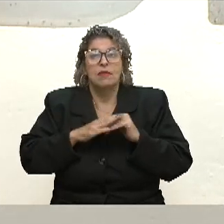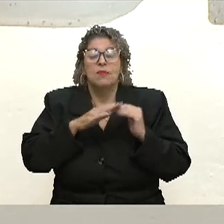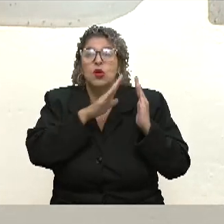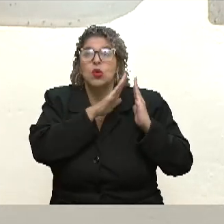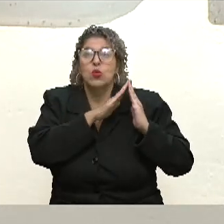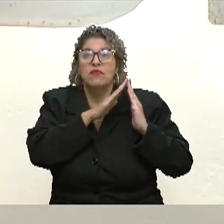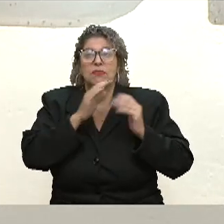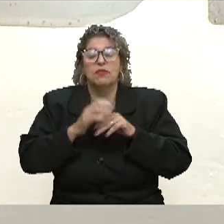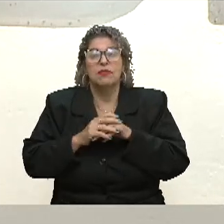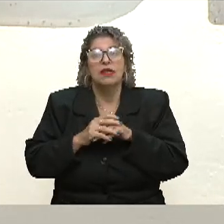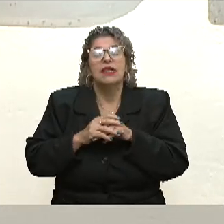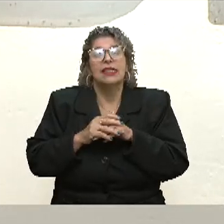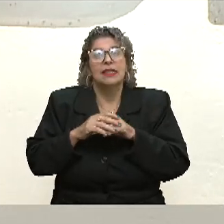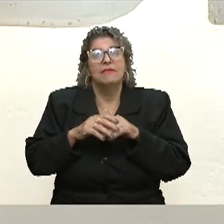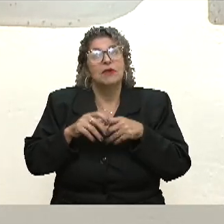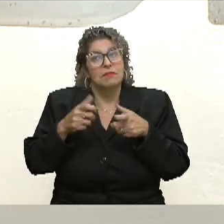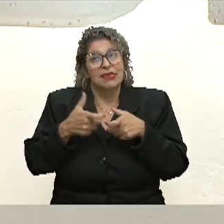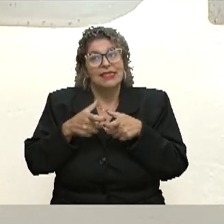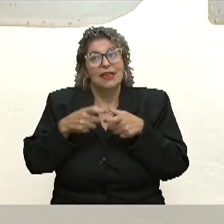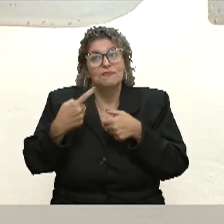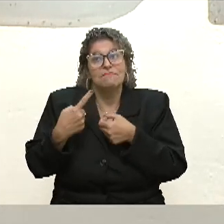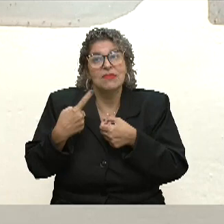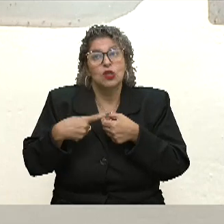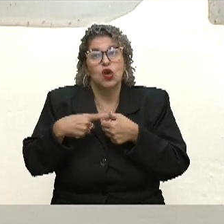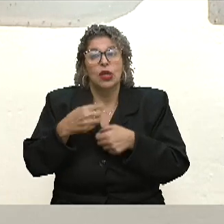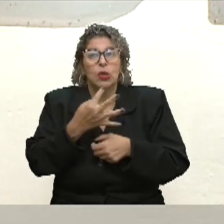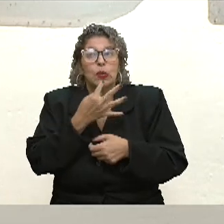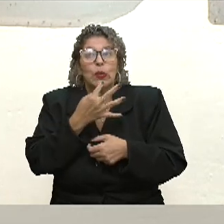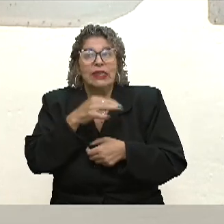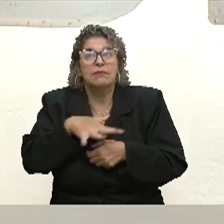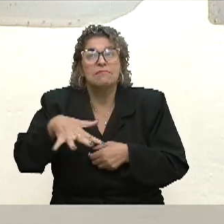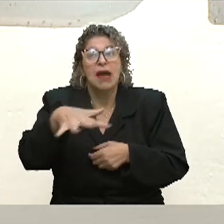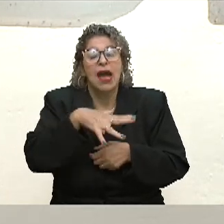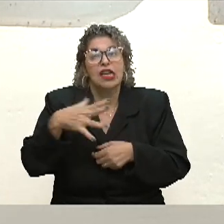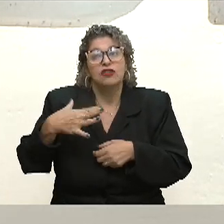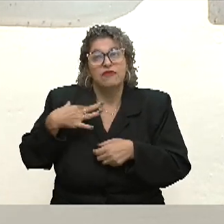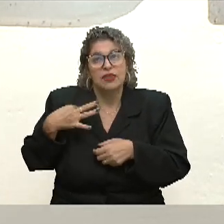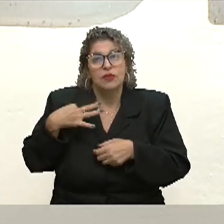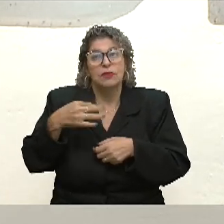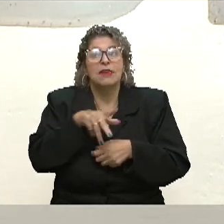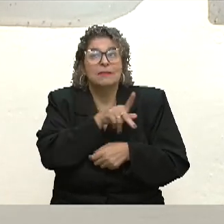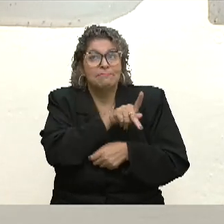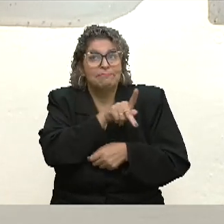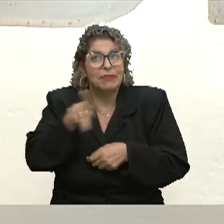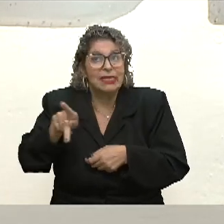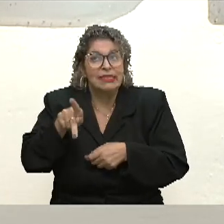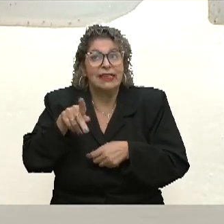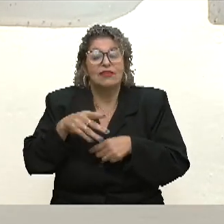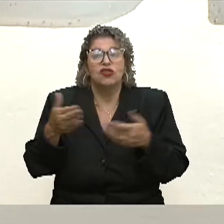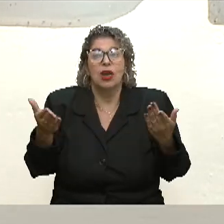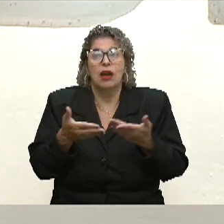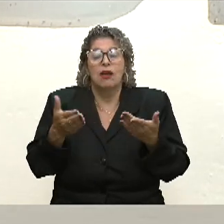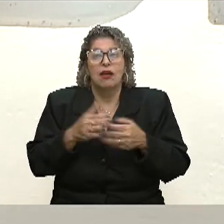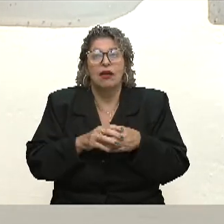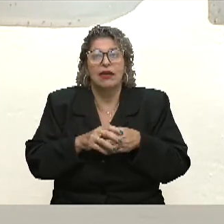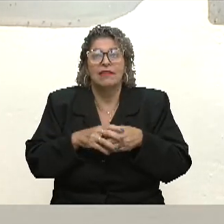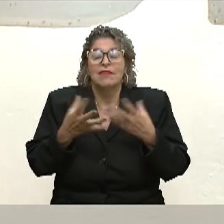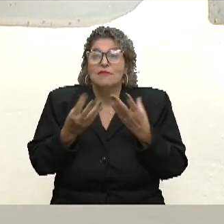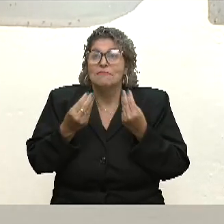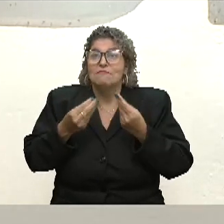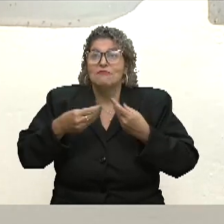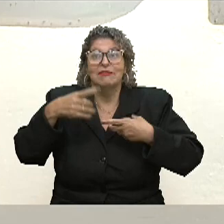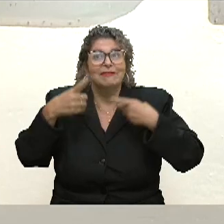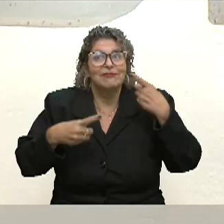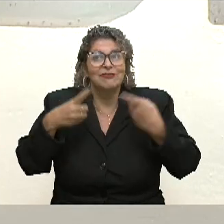Hamburgo, então é uma cidade menor que a gente conhece mais os candidatos. Mas a de presidente realmente foi, acho que a polarização foi